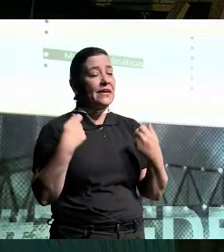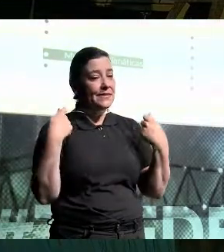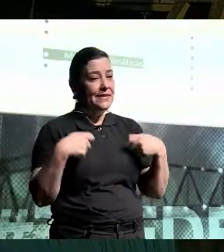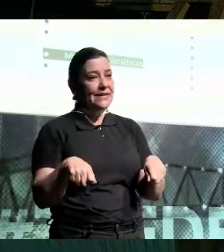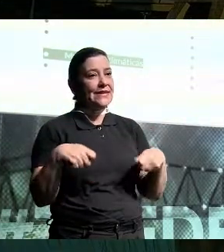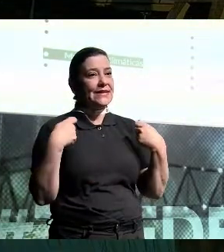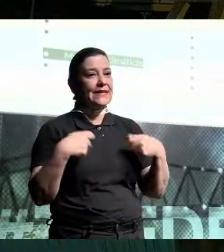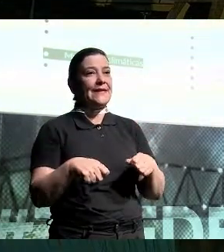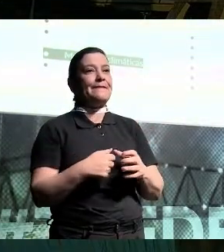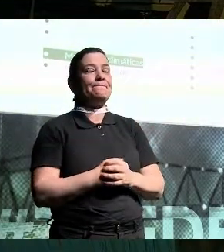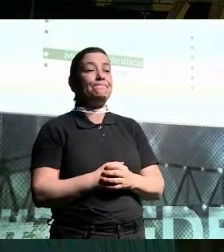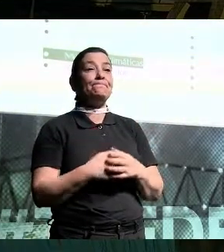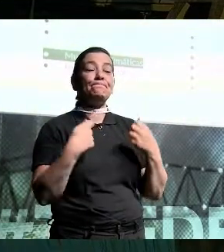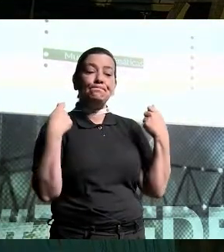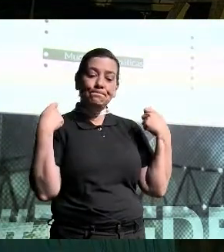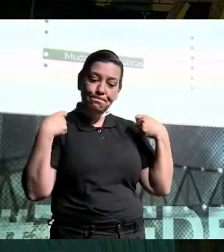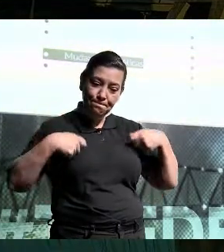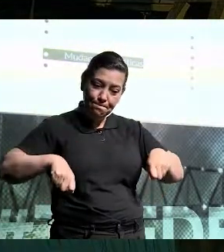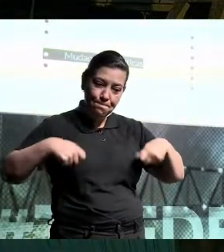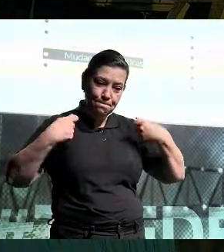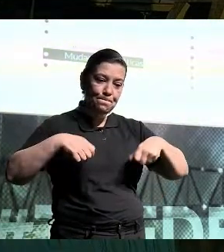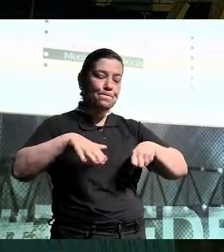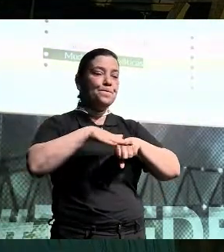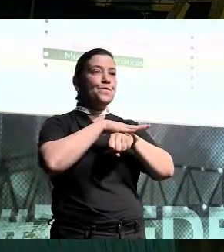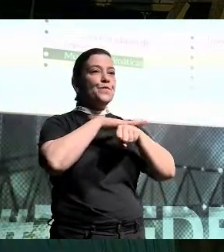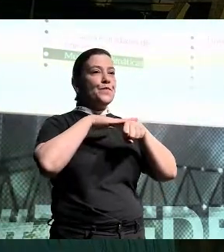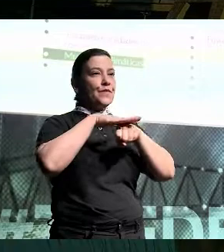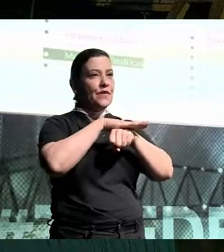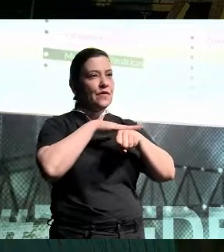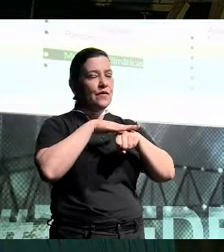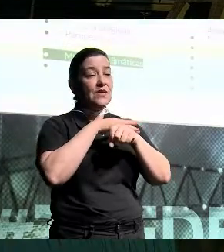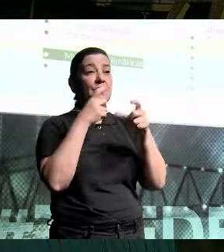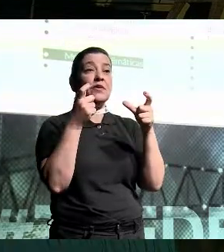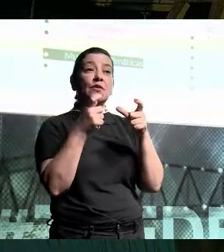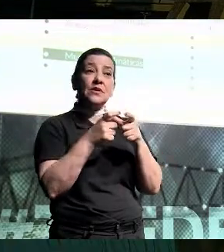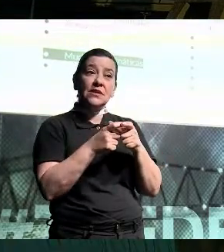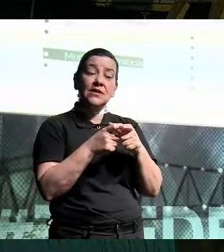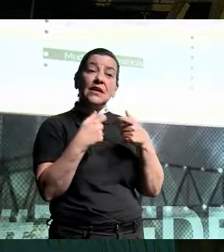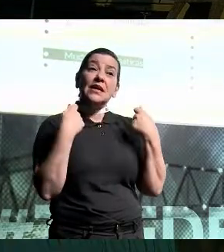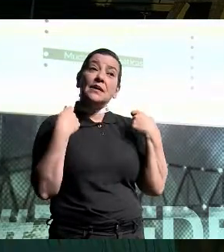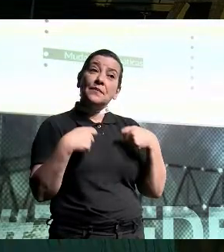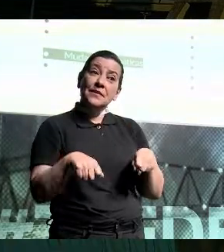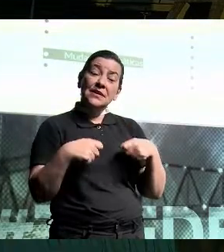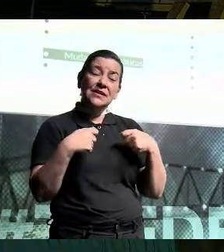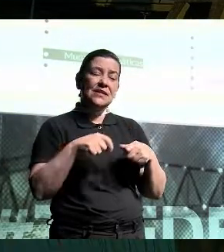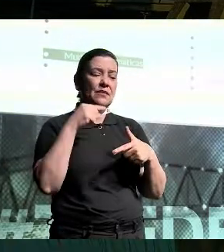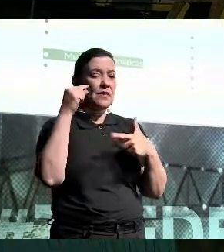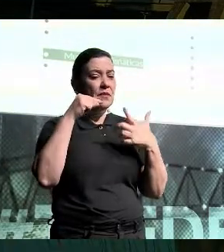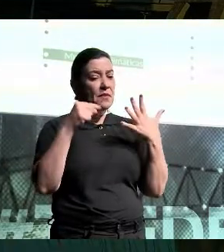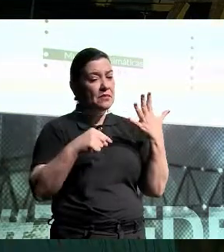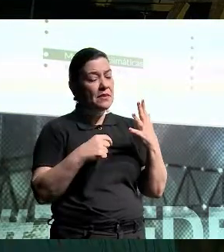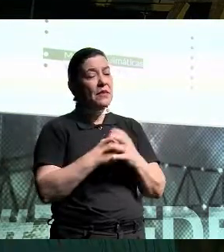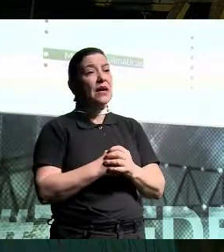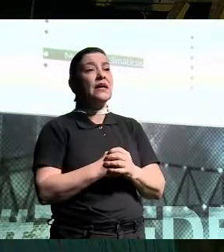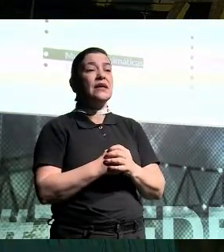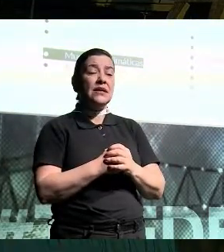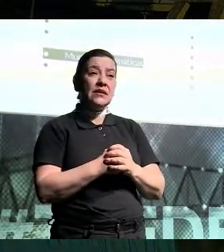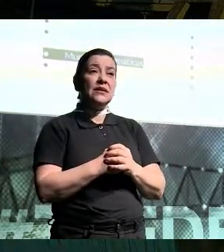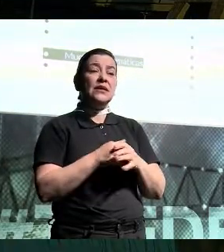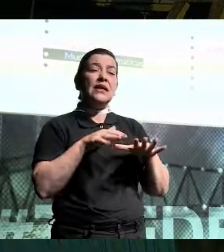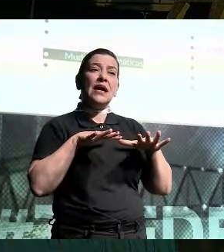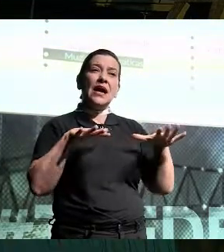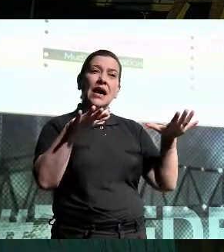necessária. A gente precisa falar de minorias, a gente precisa falar de uma série de coisas. E dentro de governança,